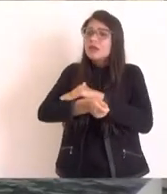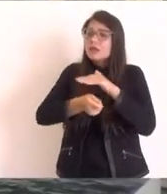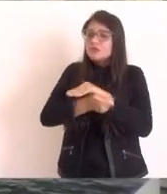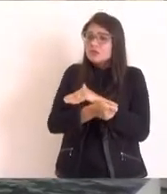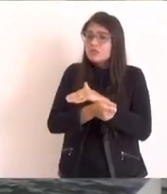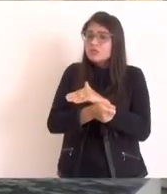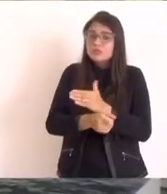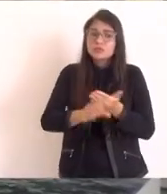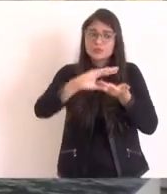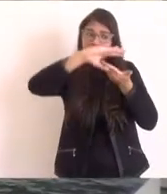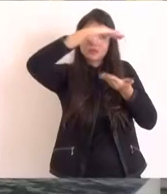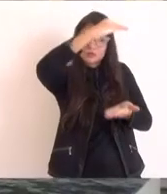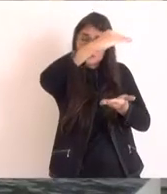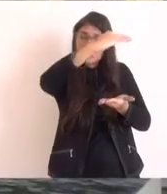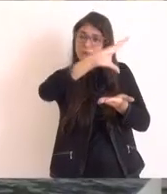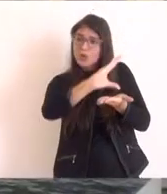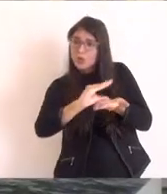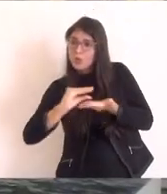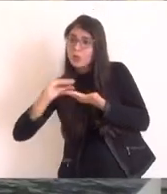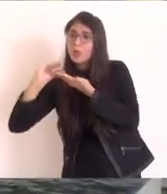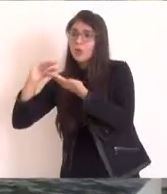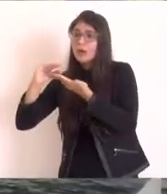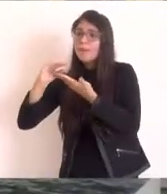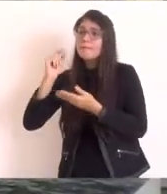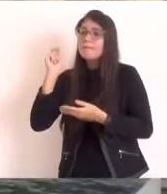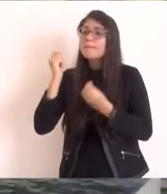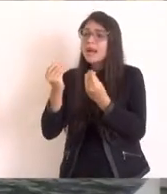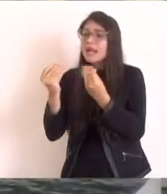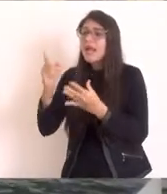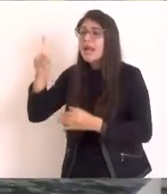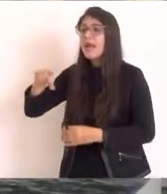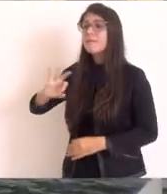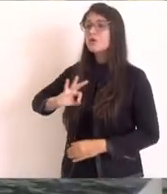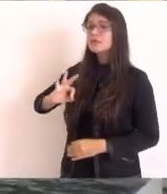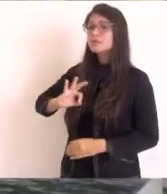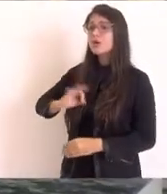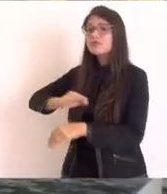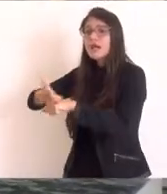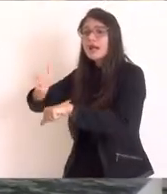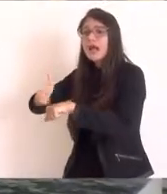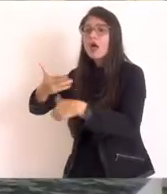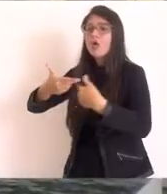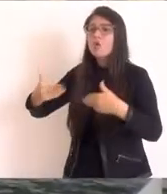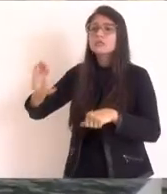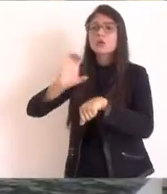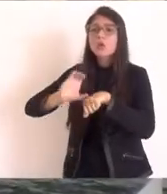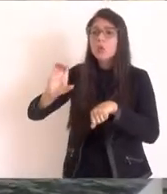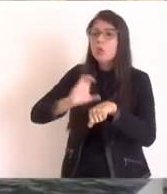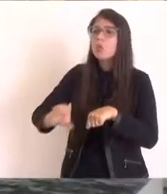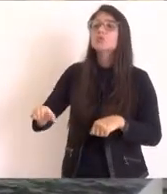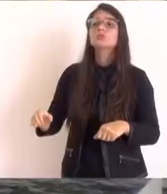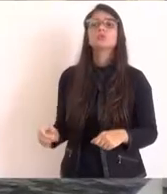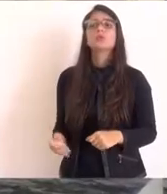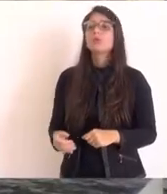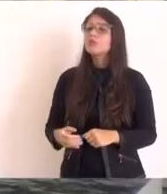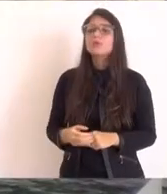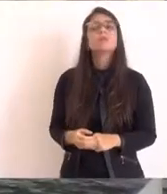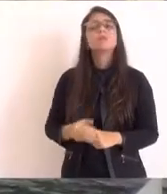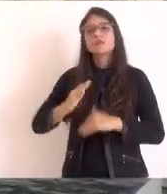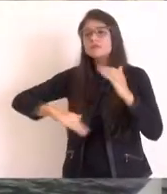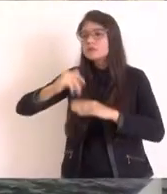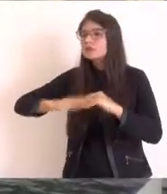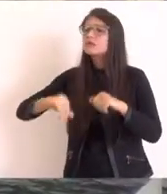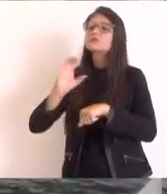disponibilizado para o investimento da capacitação deles, para investimento em cursos profissionalizantes também, para